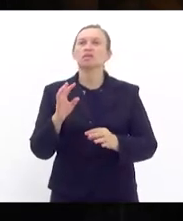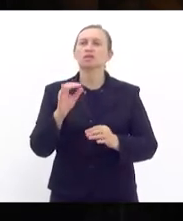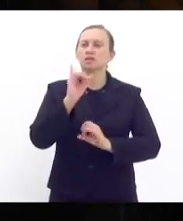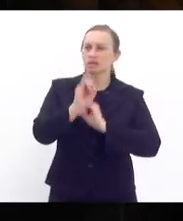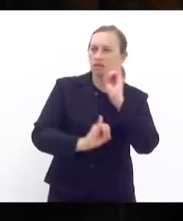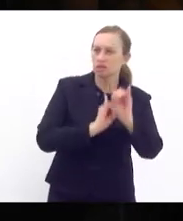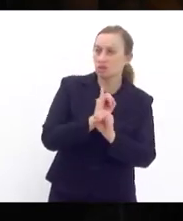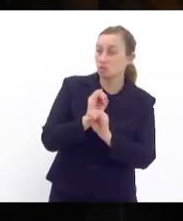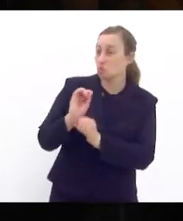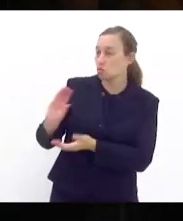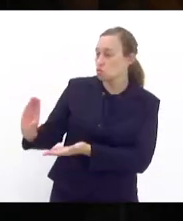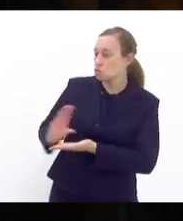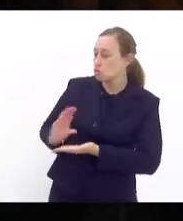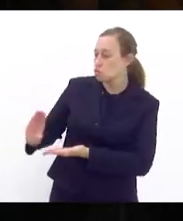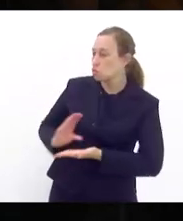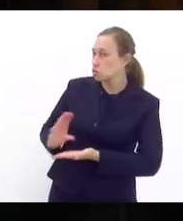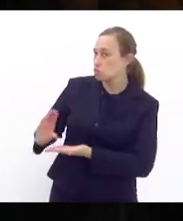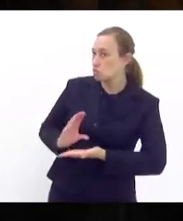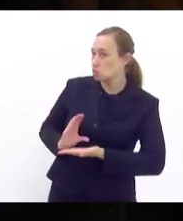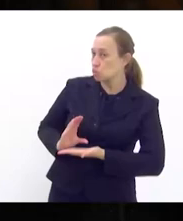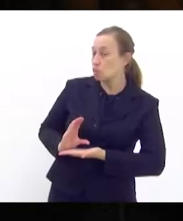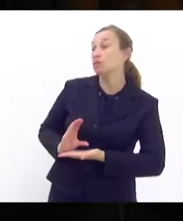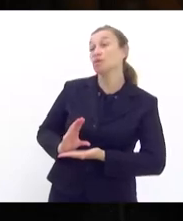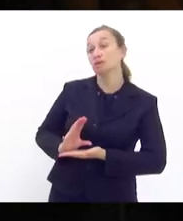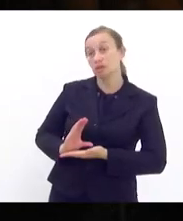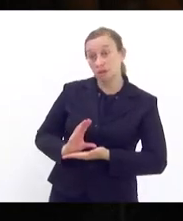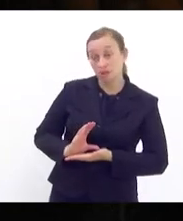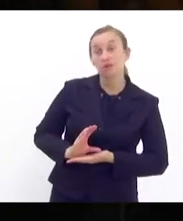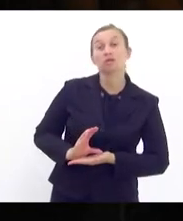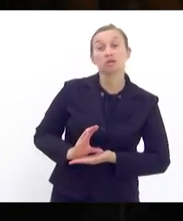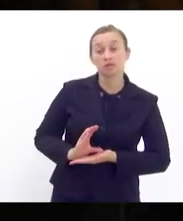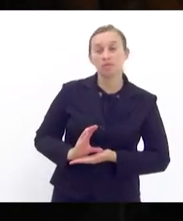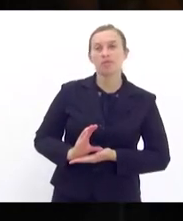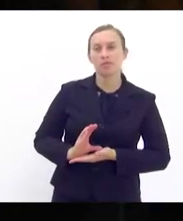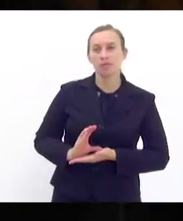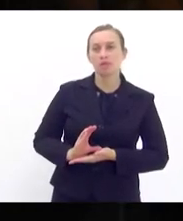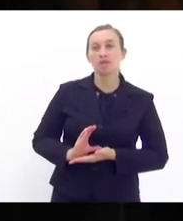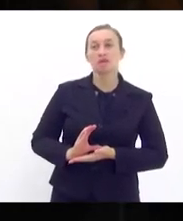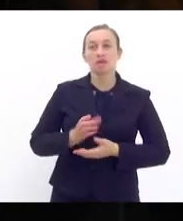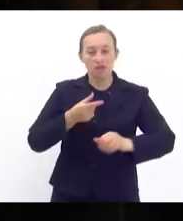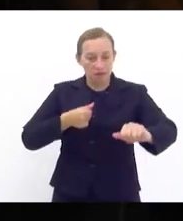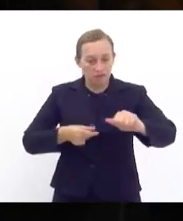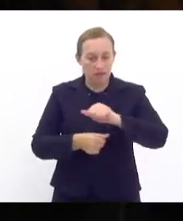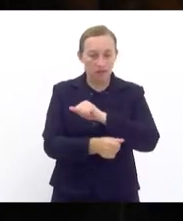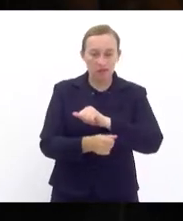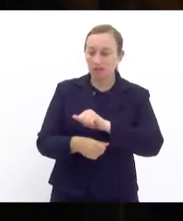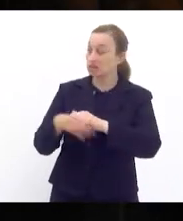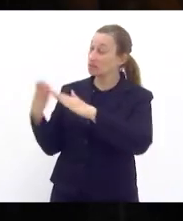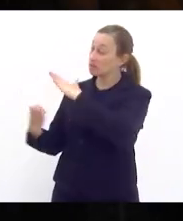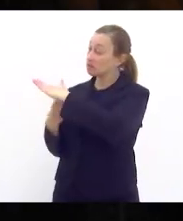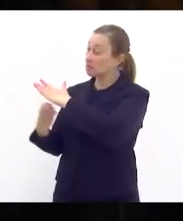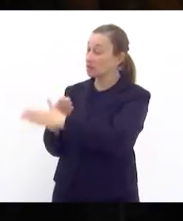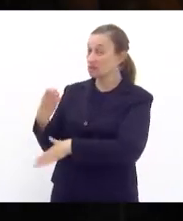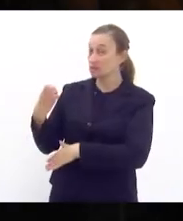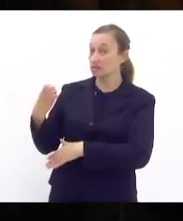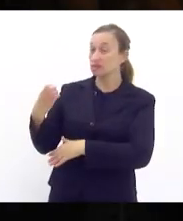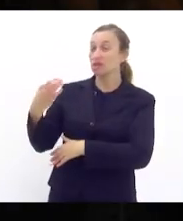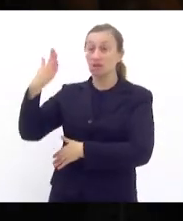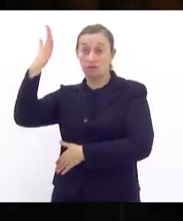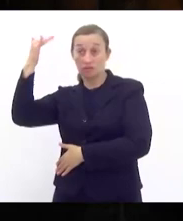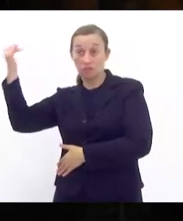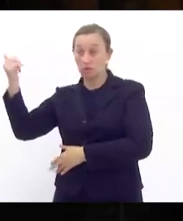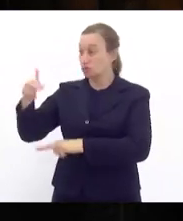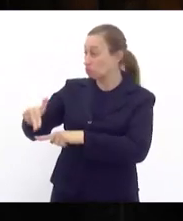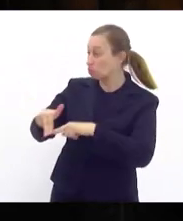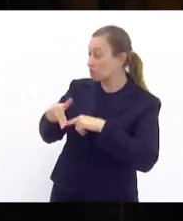lucrativos engajam e fidelizam esses clientes dessas big techs e é por isso que eles estão